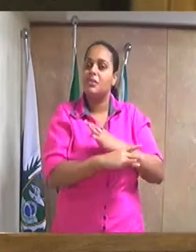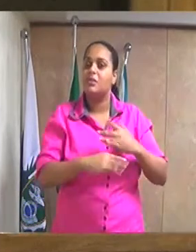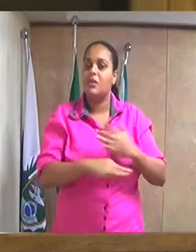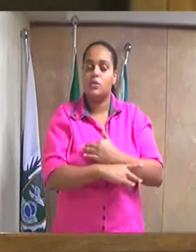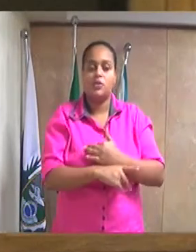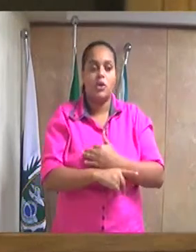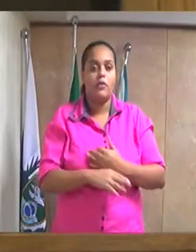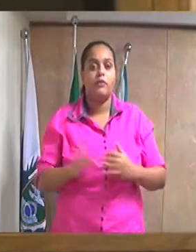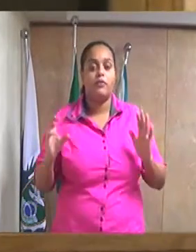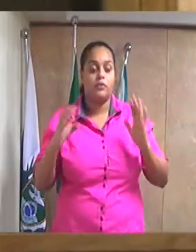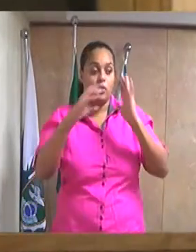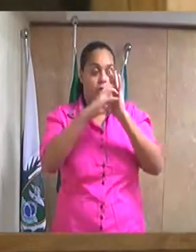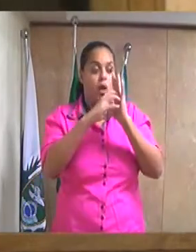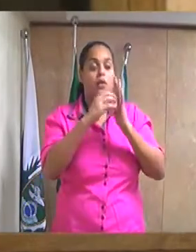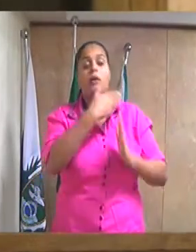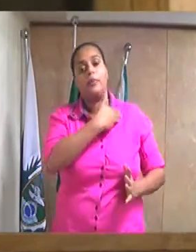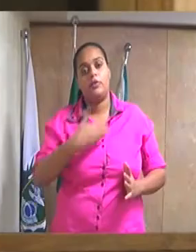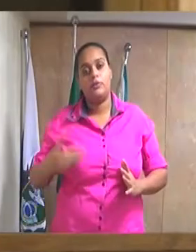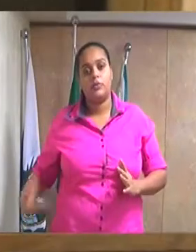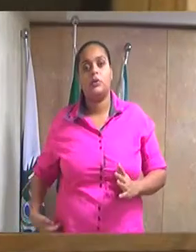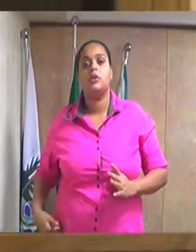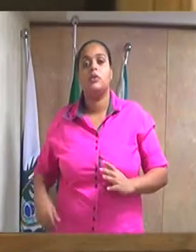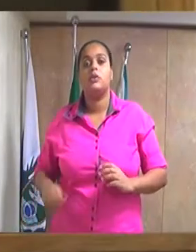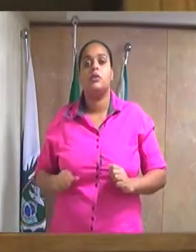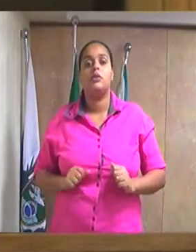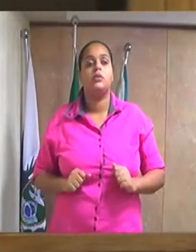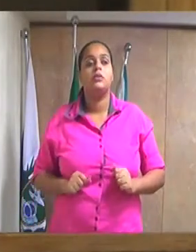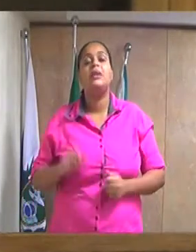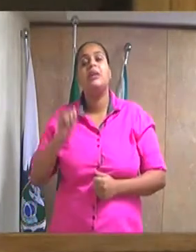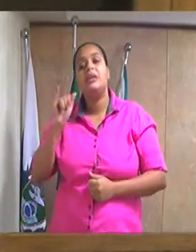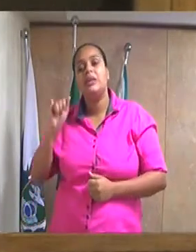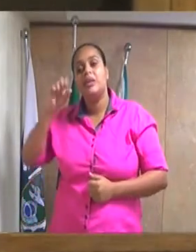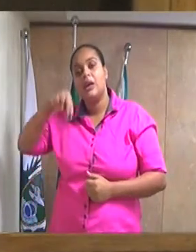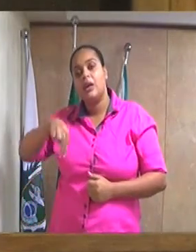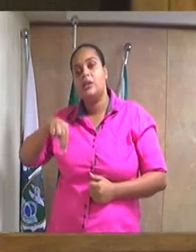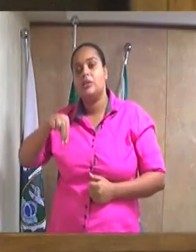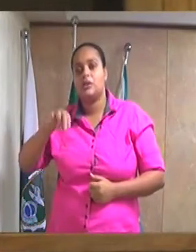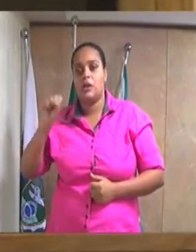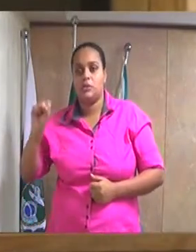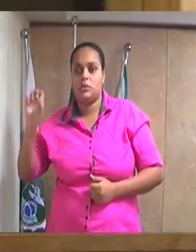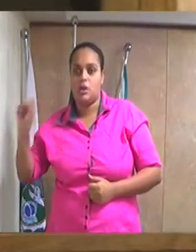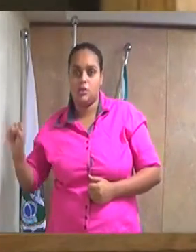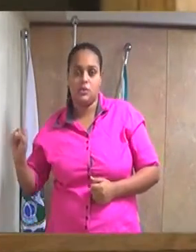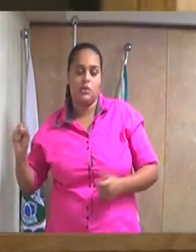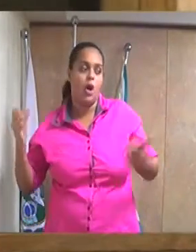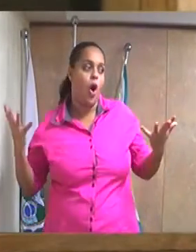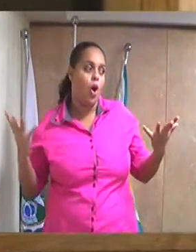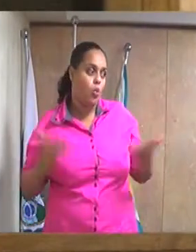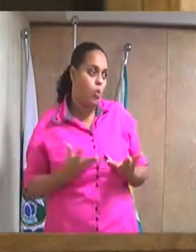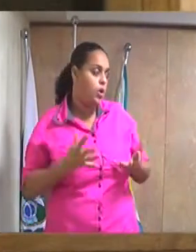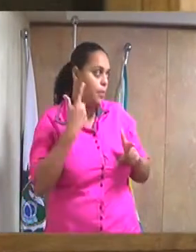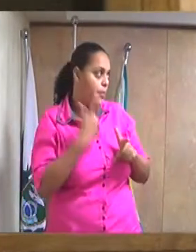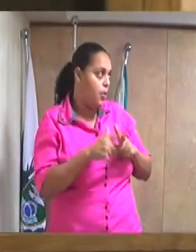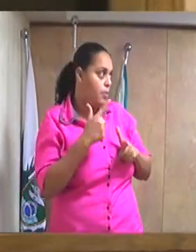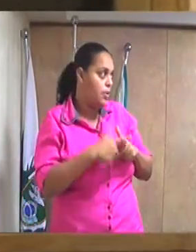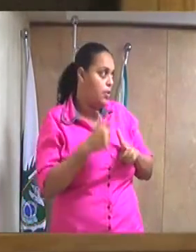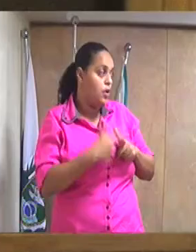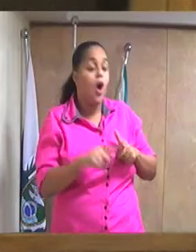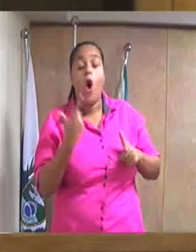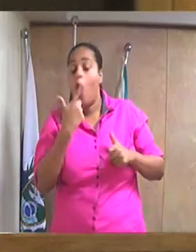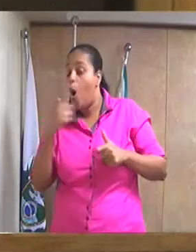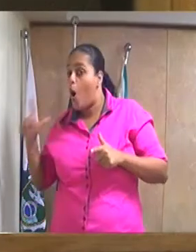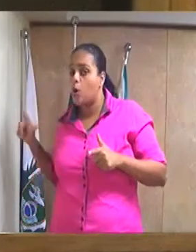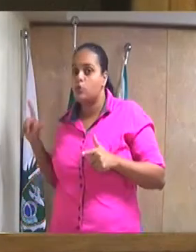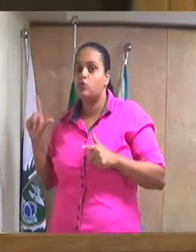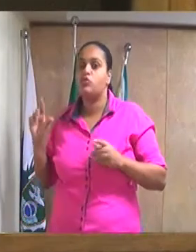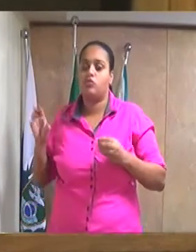prefeitura fosse CLT, se estiverem descontando o INSS, hoje não estaríamos com esse problema que nós temos município, que outros municípios